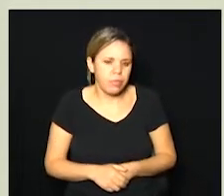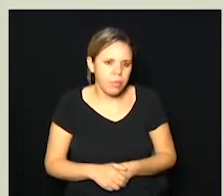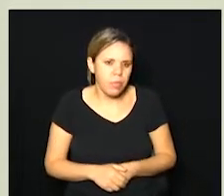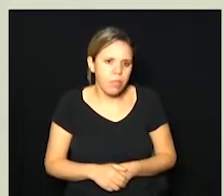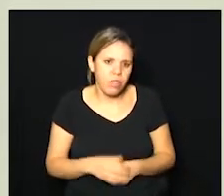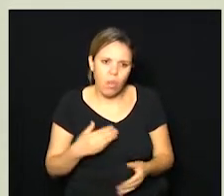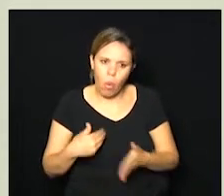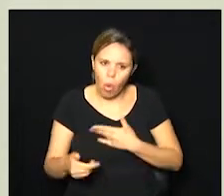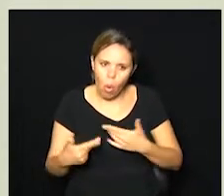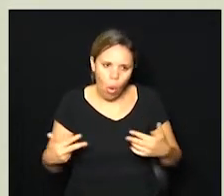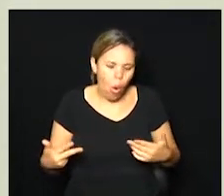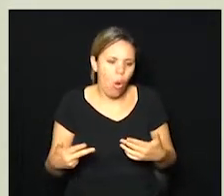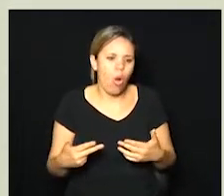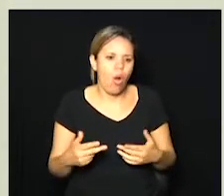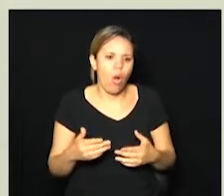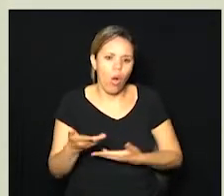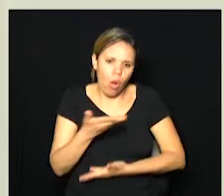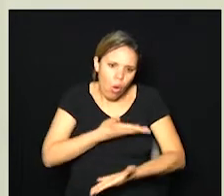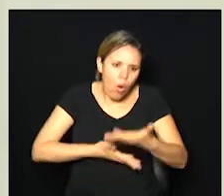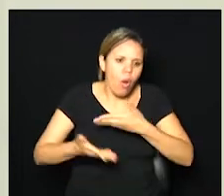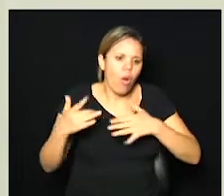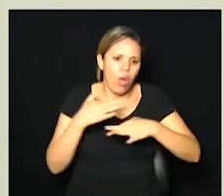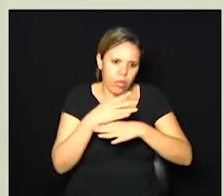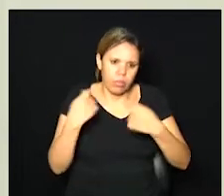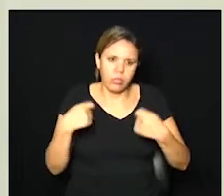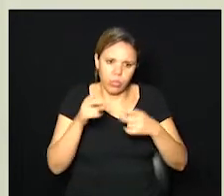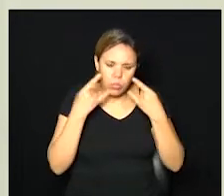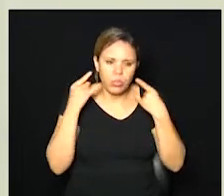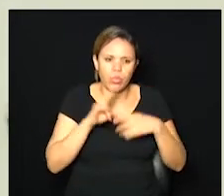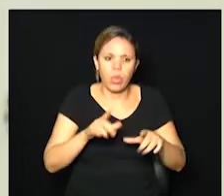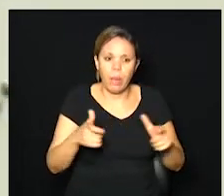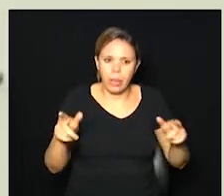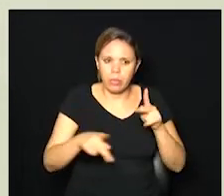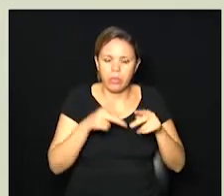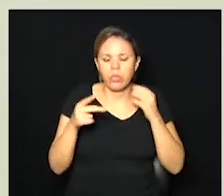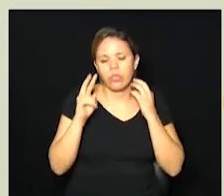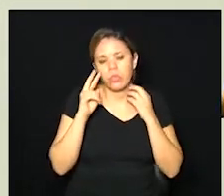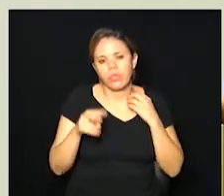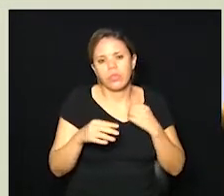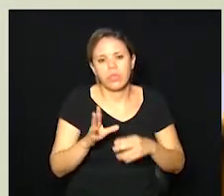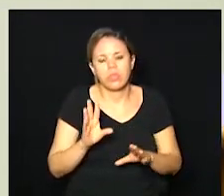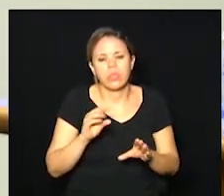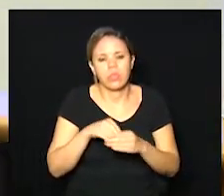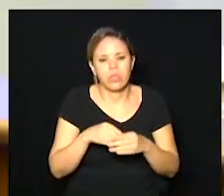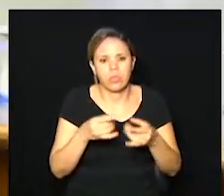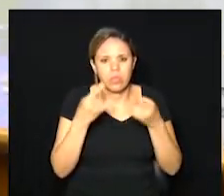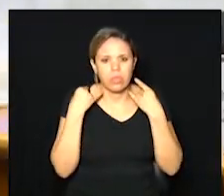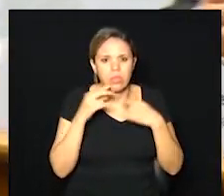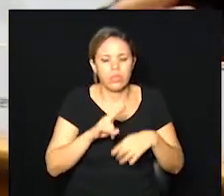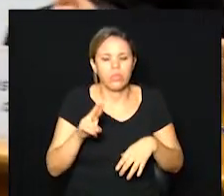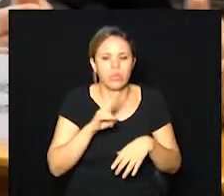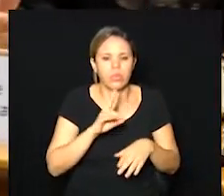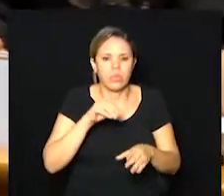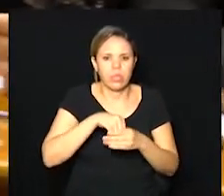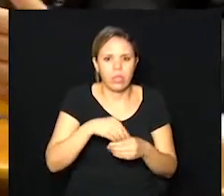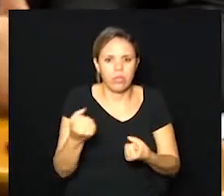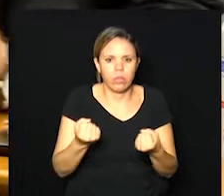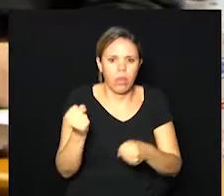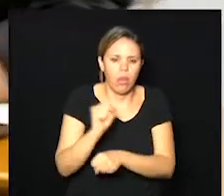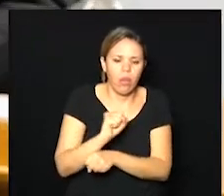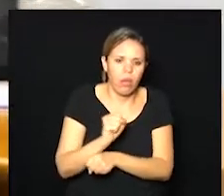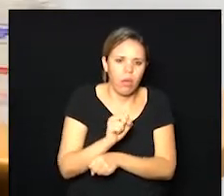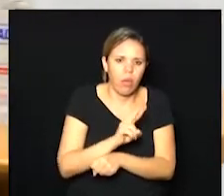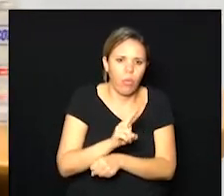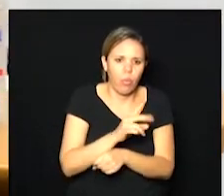qualquer outra convivência social tem que usar a máscara a maioria das pessoas que eu vejo a pessoa está com a máscara no carro se vai descer do carro